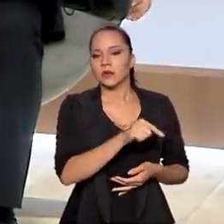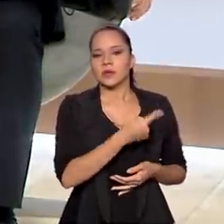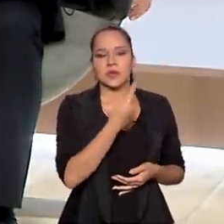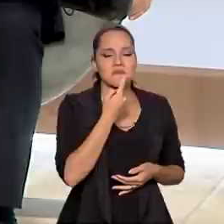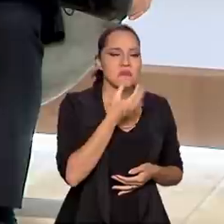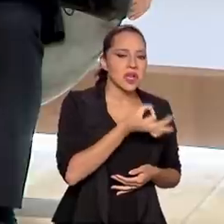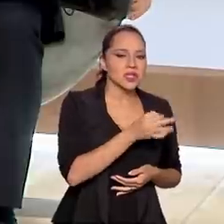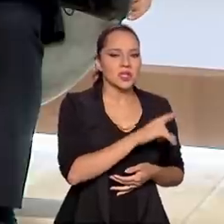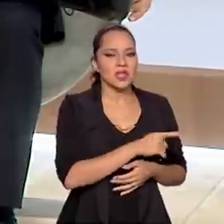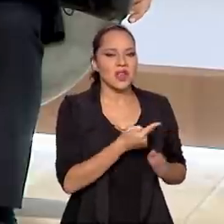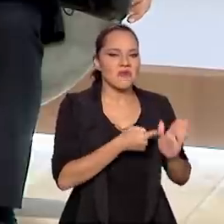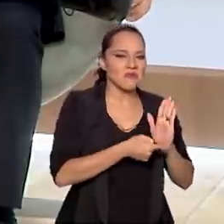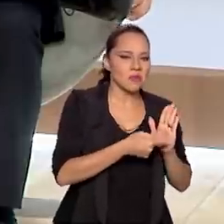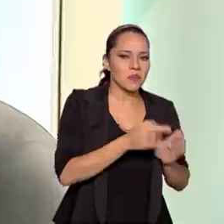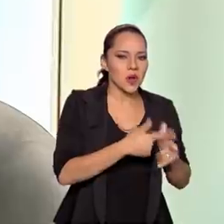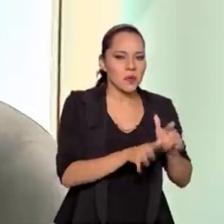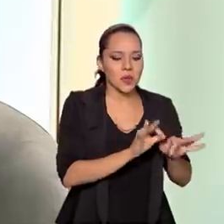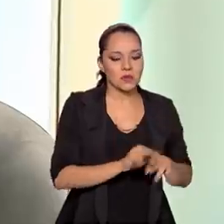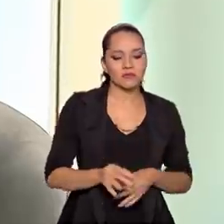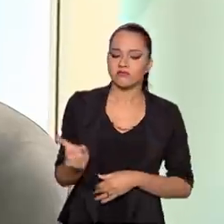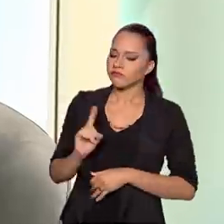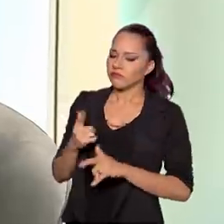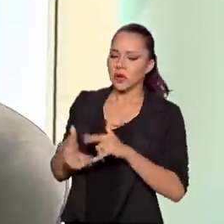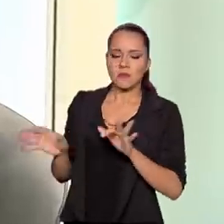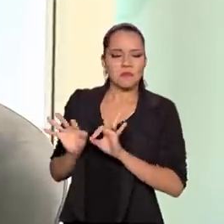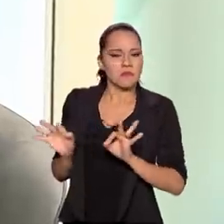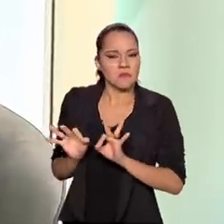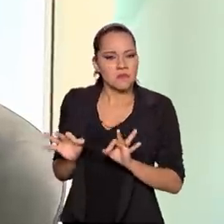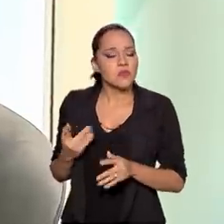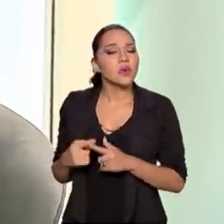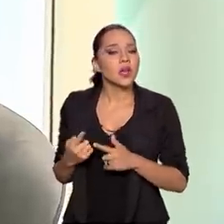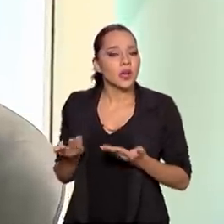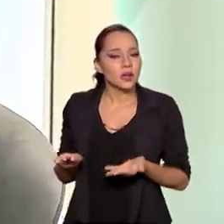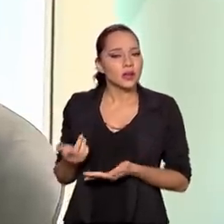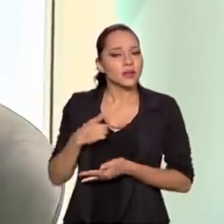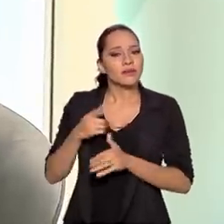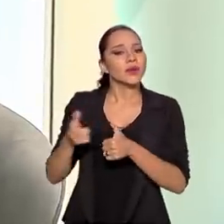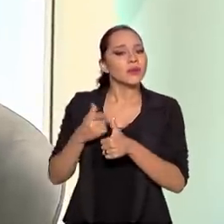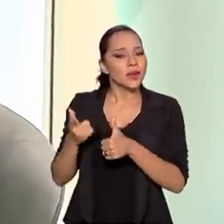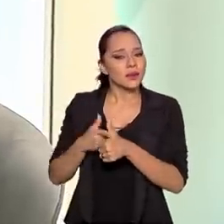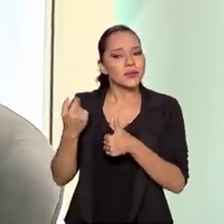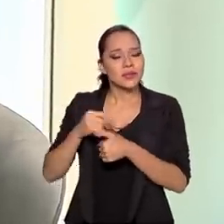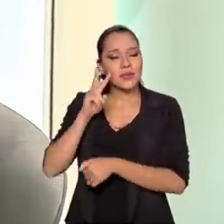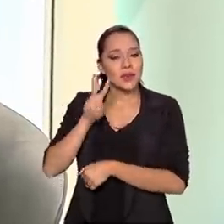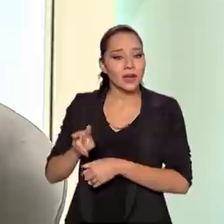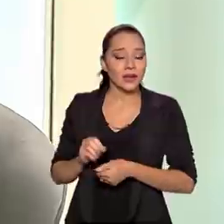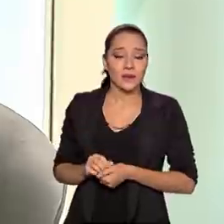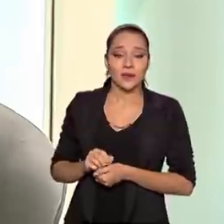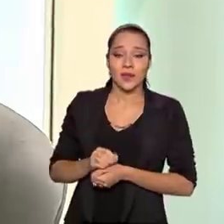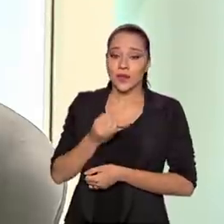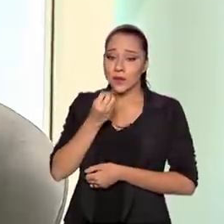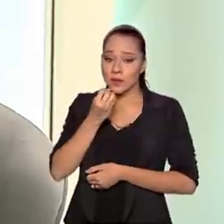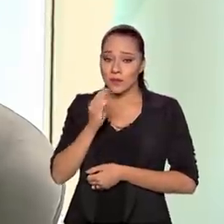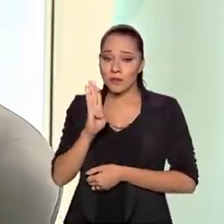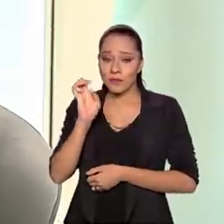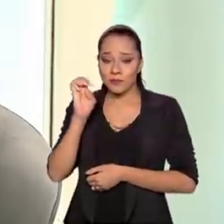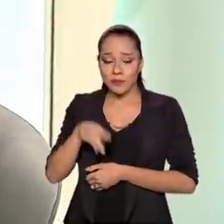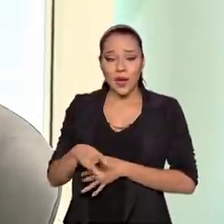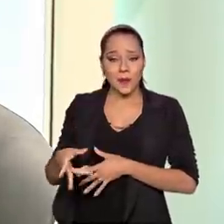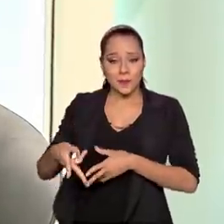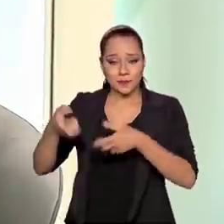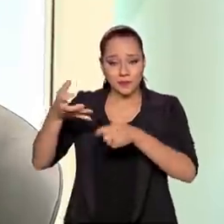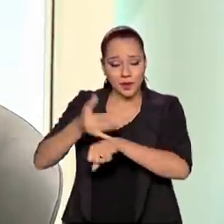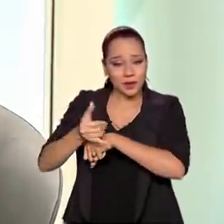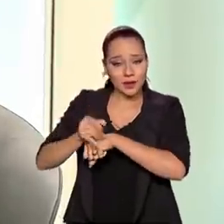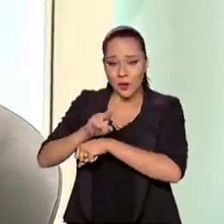ponto de vista, fica ferida, não? Não, não fica ferida exatamente por isso, porque você tem, primeiro, tem que considerar que o bem mineral não é um bem